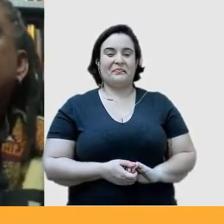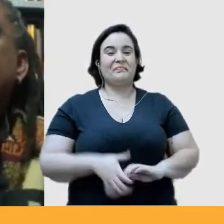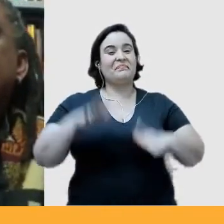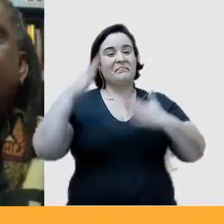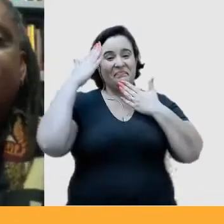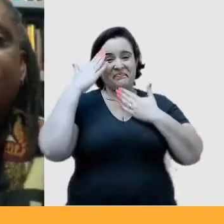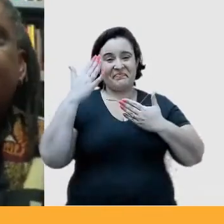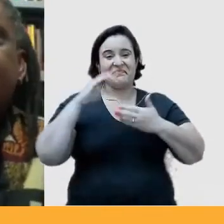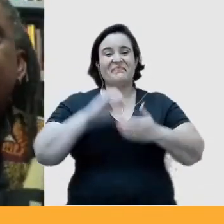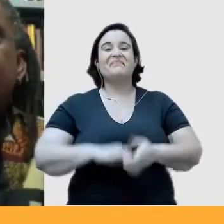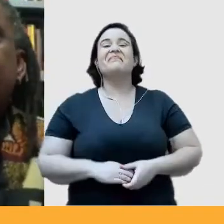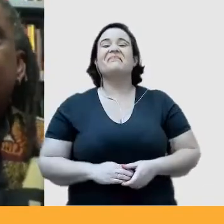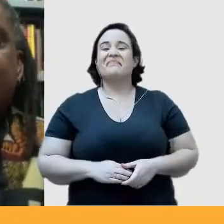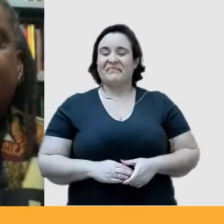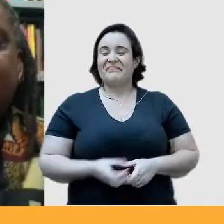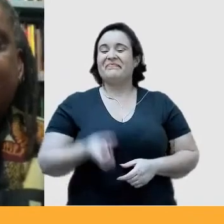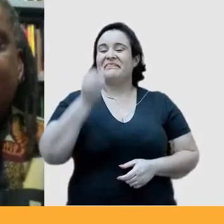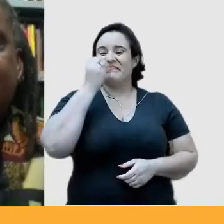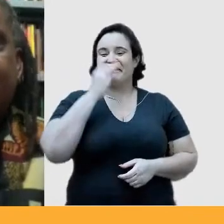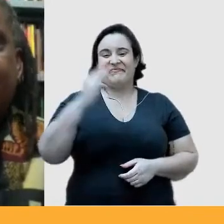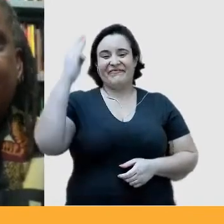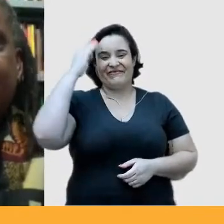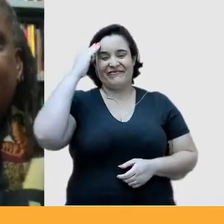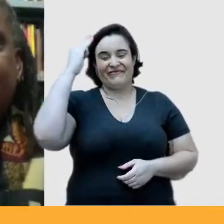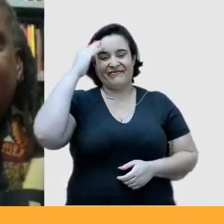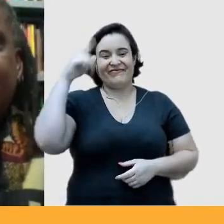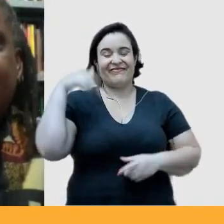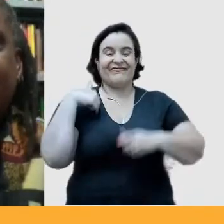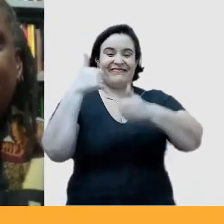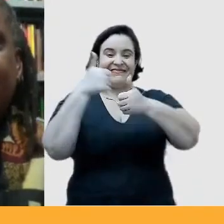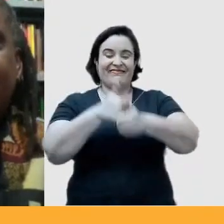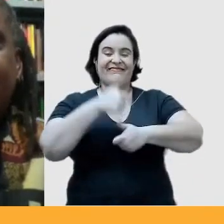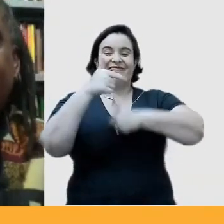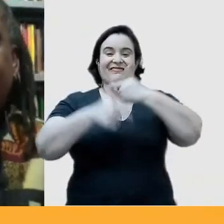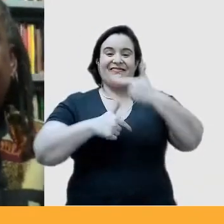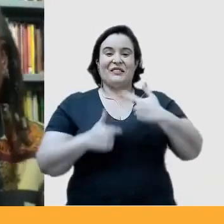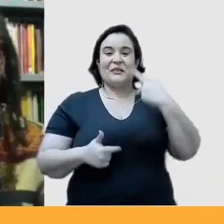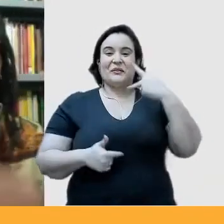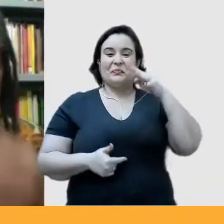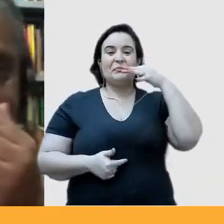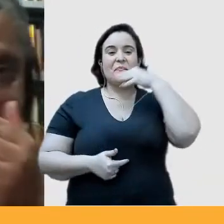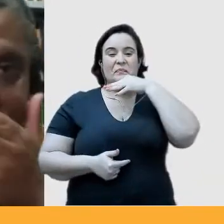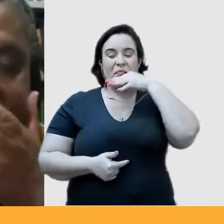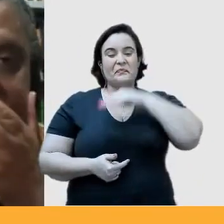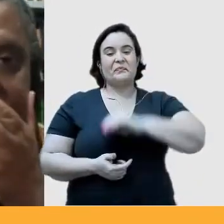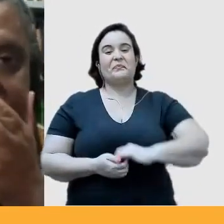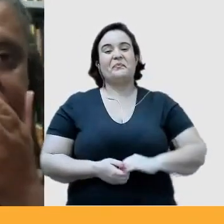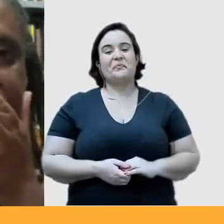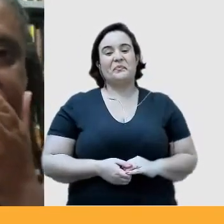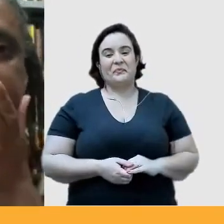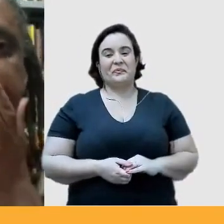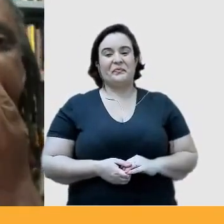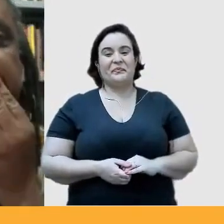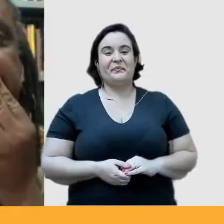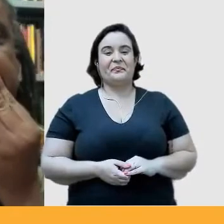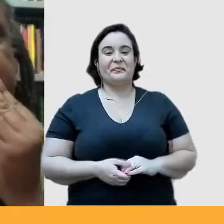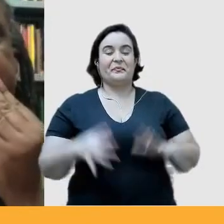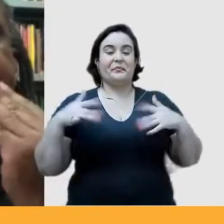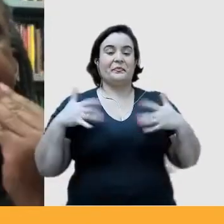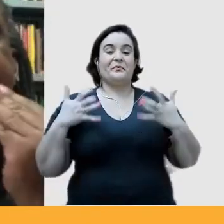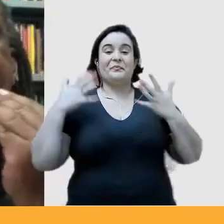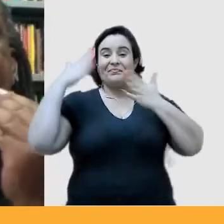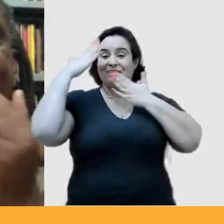boas falas boas memórias eu acompanhei parte desse trabalho evidentemente eu queria